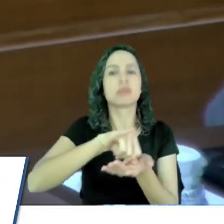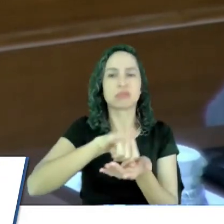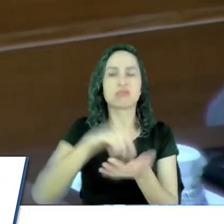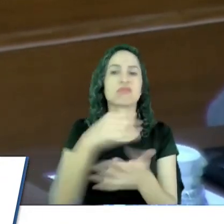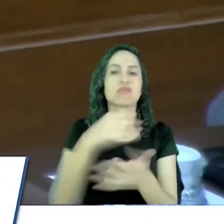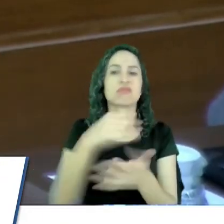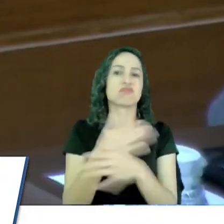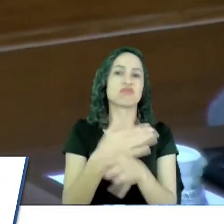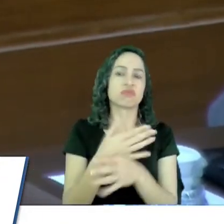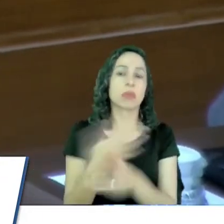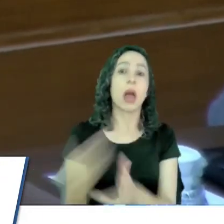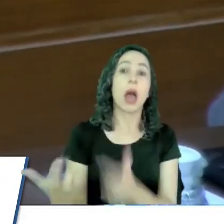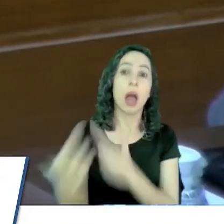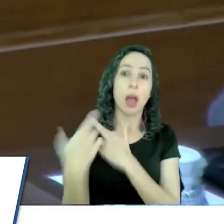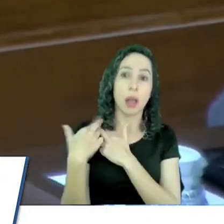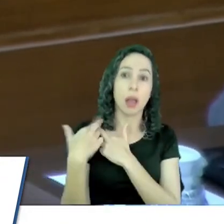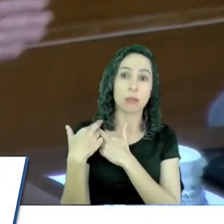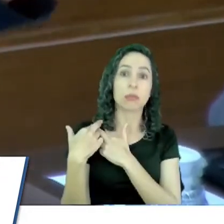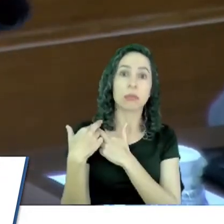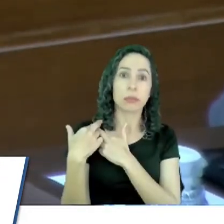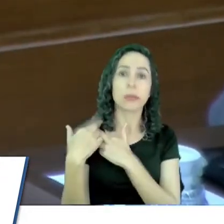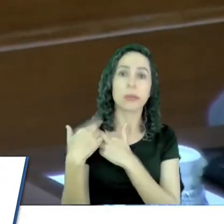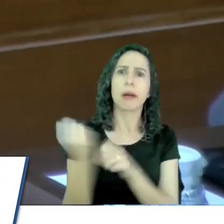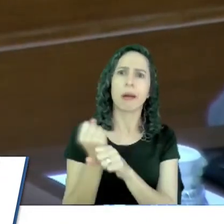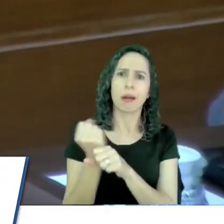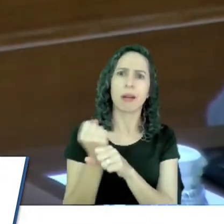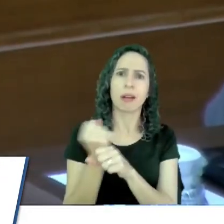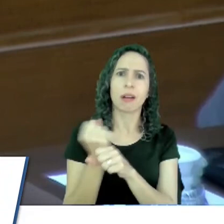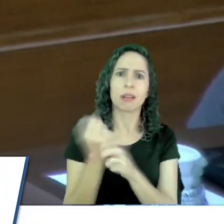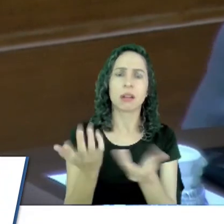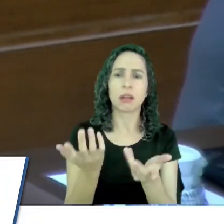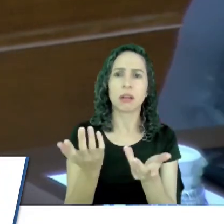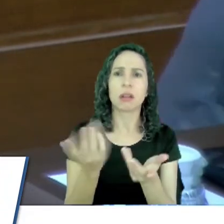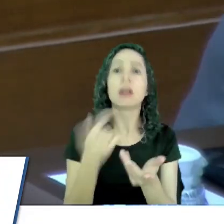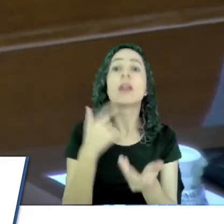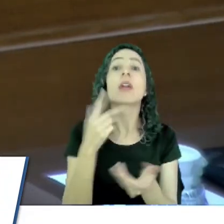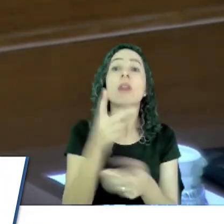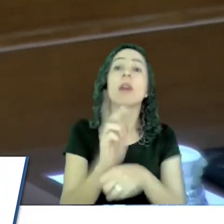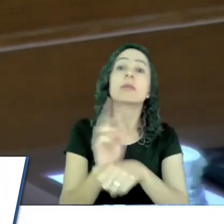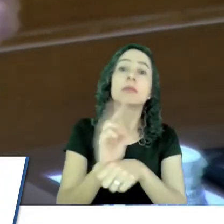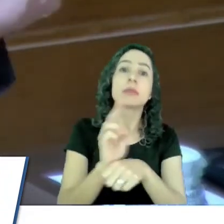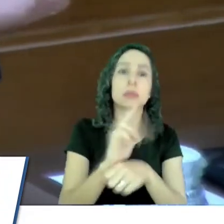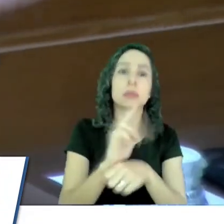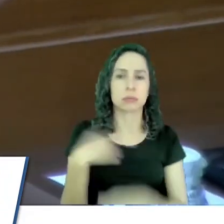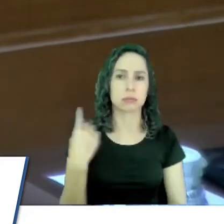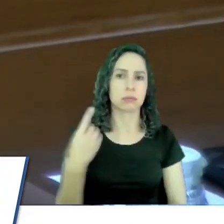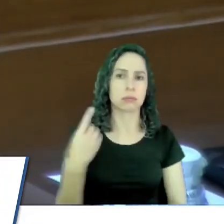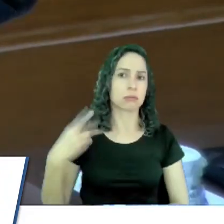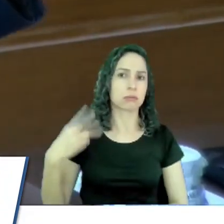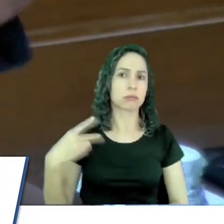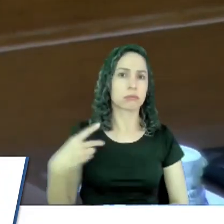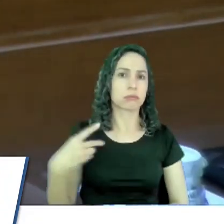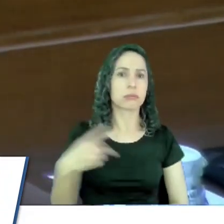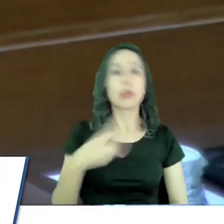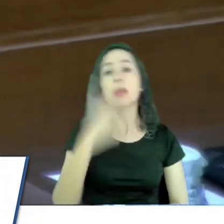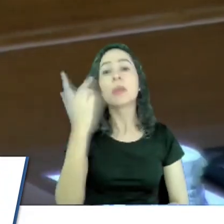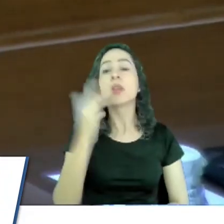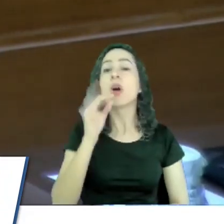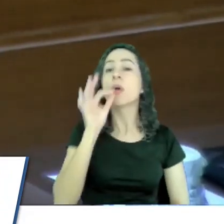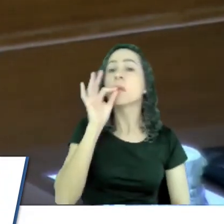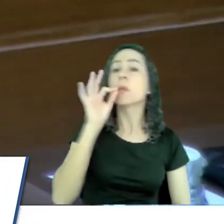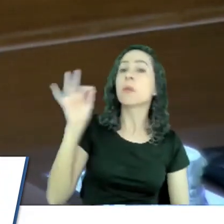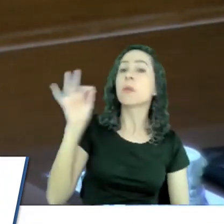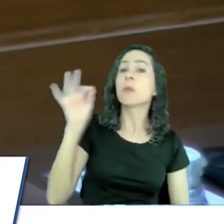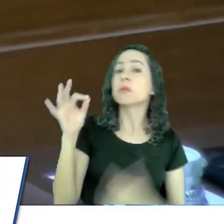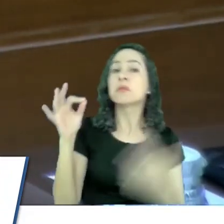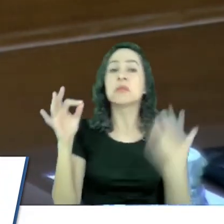Responsabilidade de há muito tempo, porque quando a gente vai lá para fiscalizar como vereador, o pessoal está fumando maconha, mas assim, como se fosse uma coisa